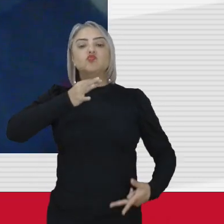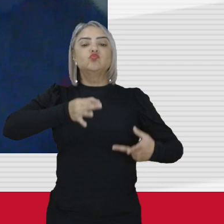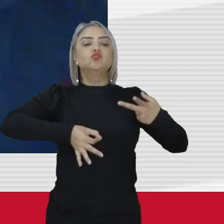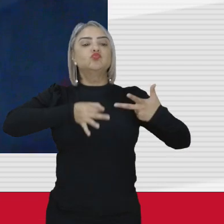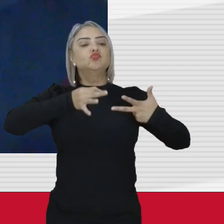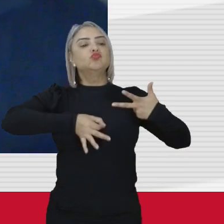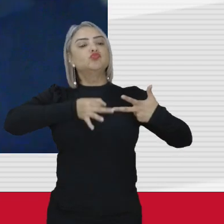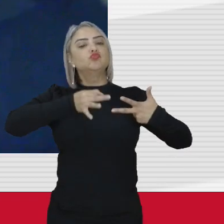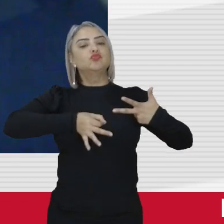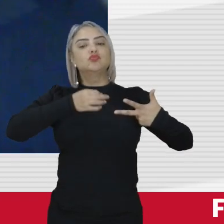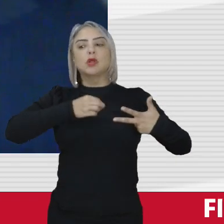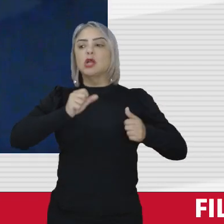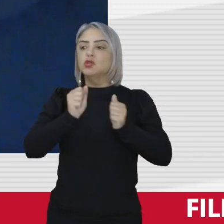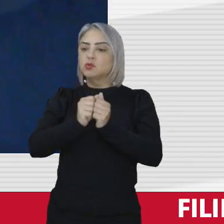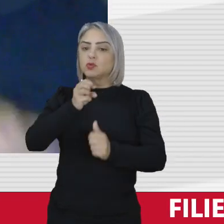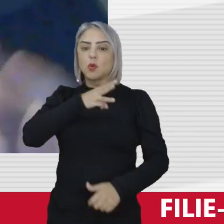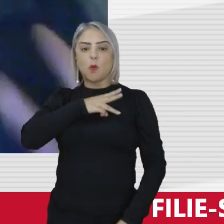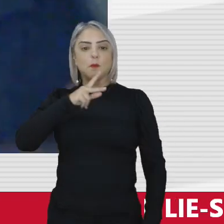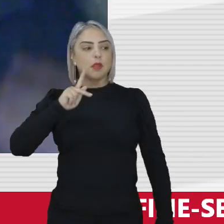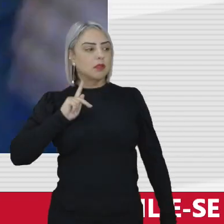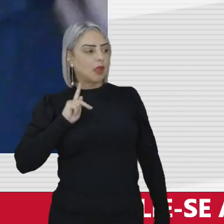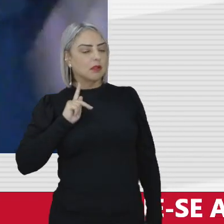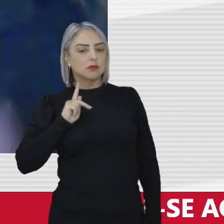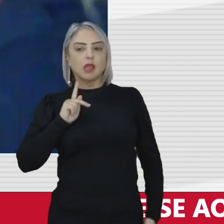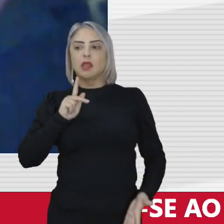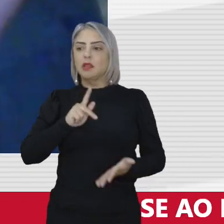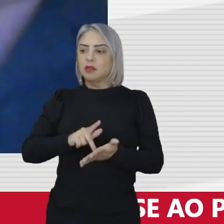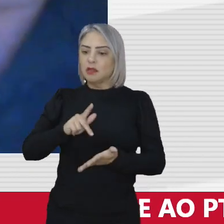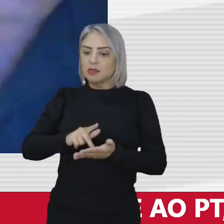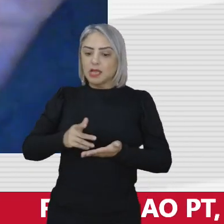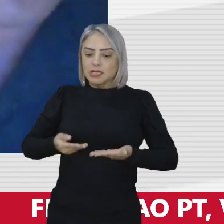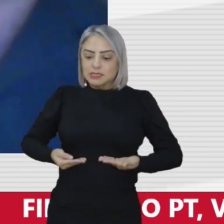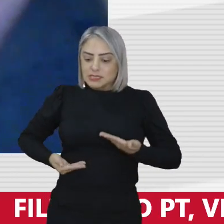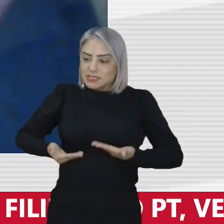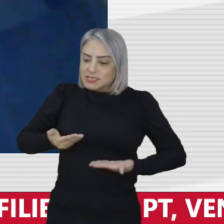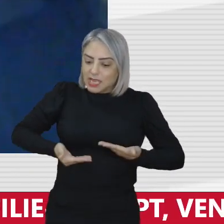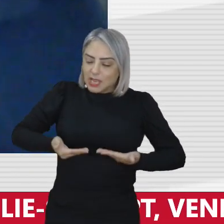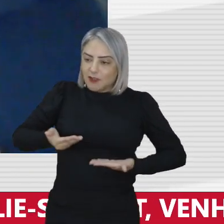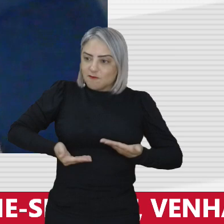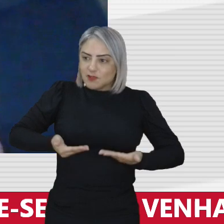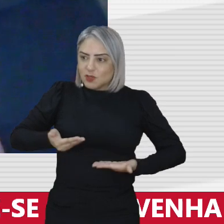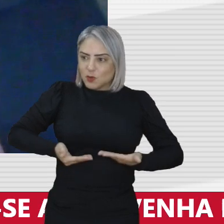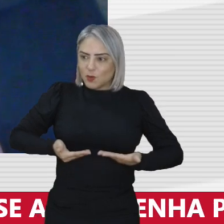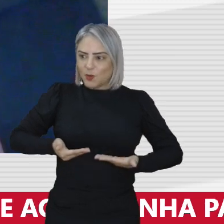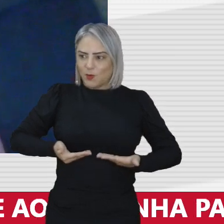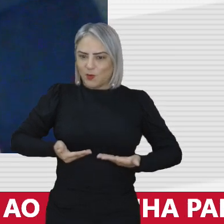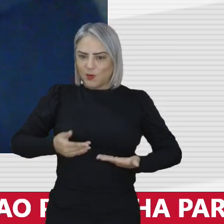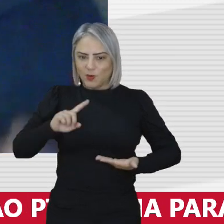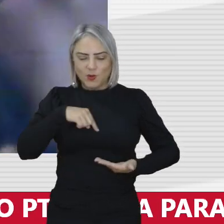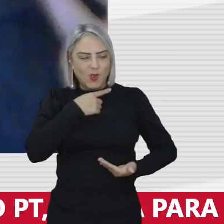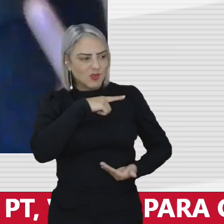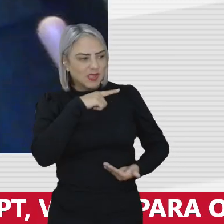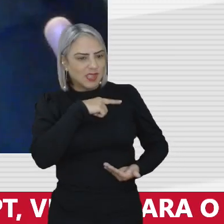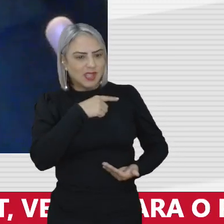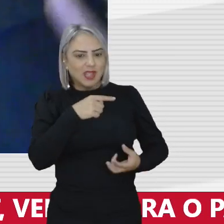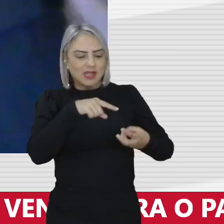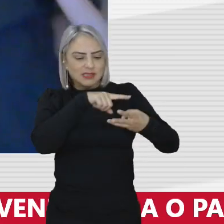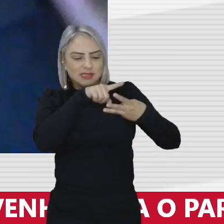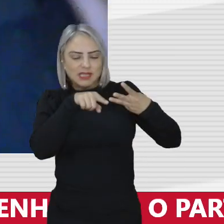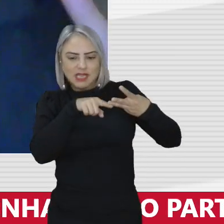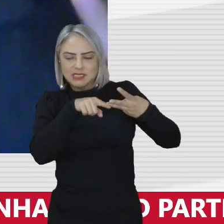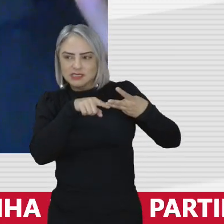e o ministério público em verdadeiros servidores veja nós temos portanto três